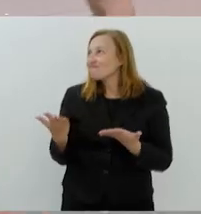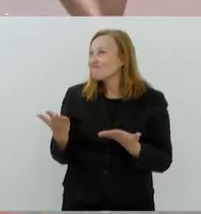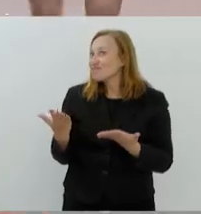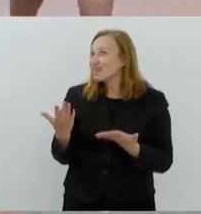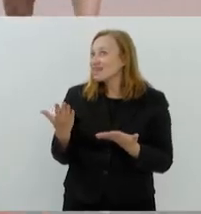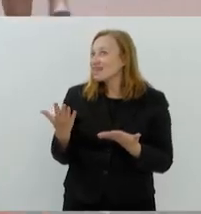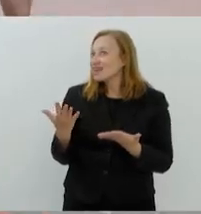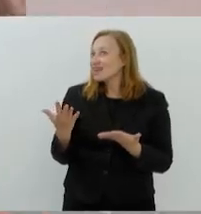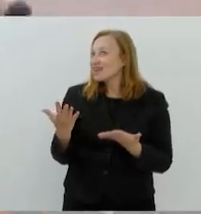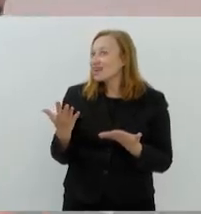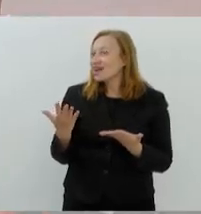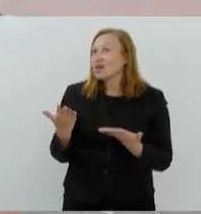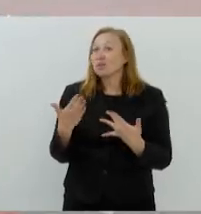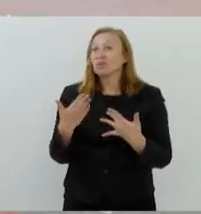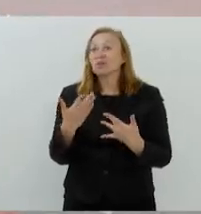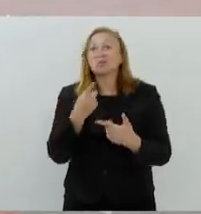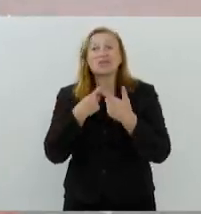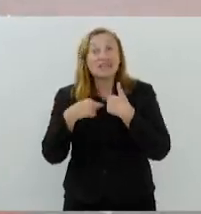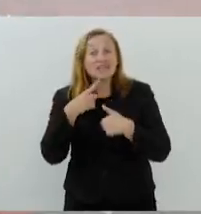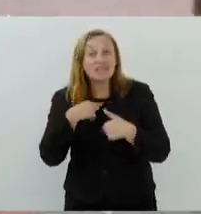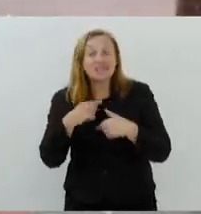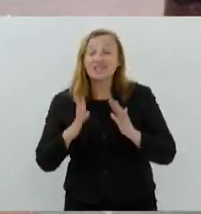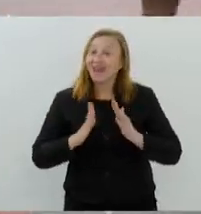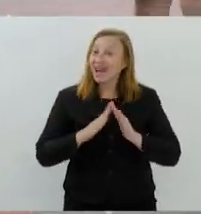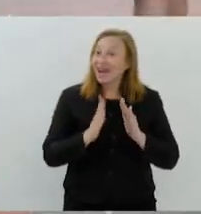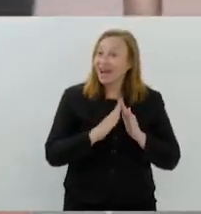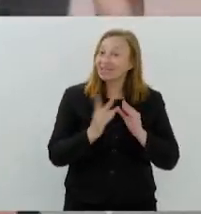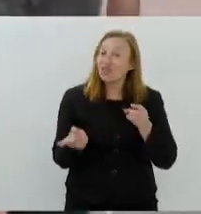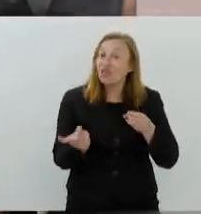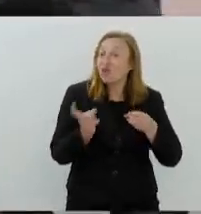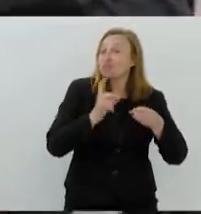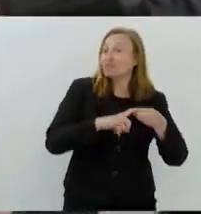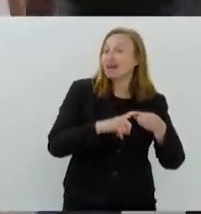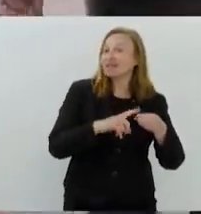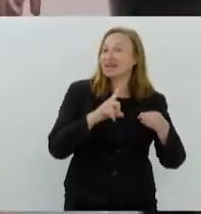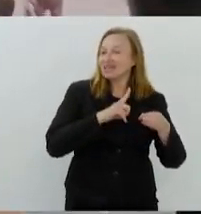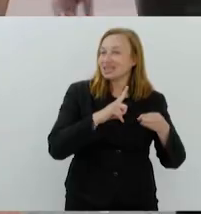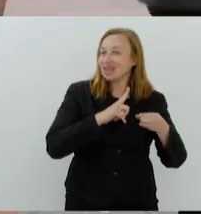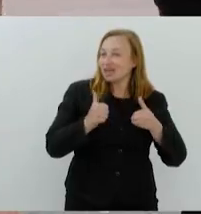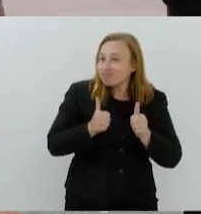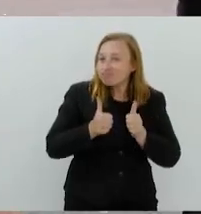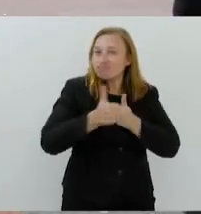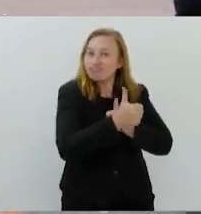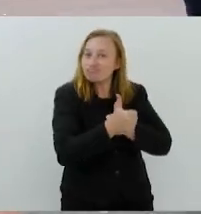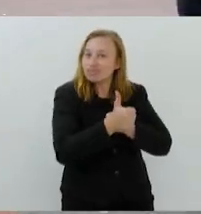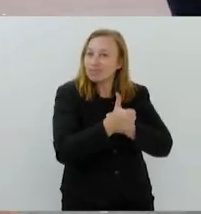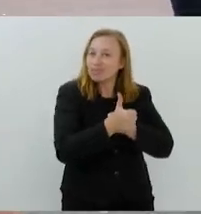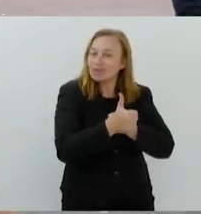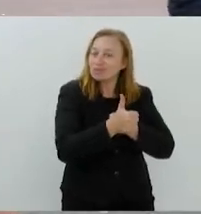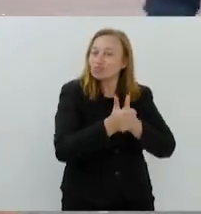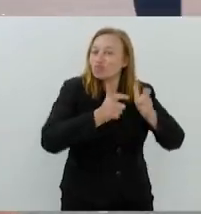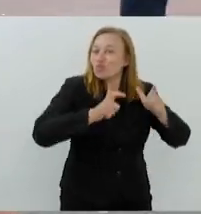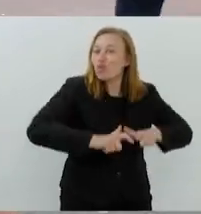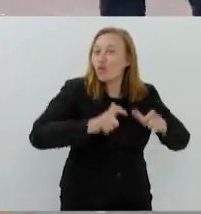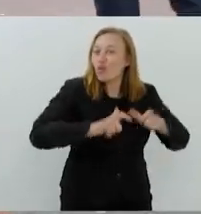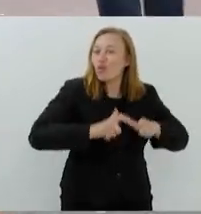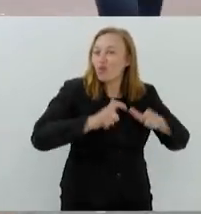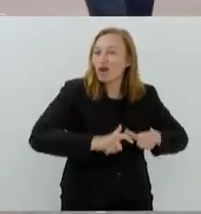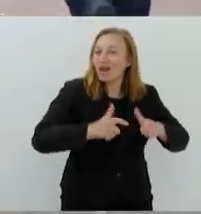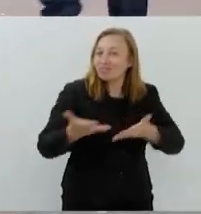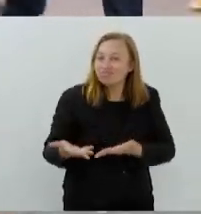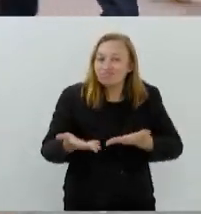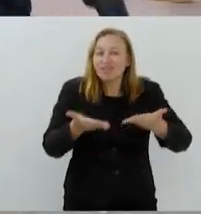incumbência era que a casa retornasse a ter o seu protagonismo como um espaço que